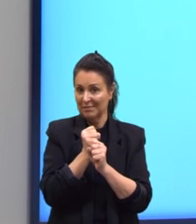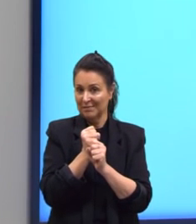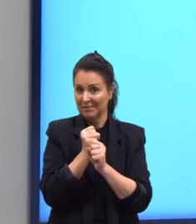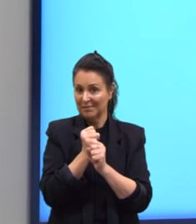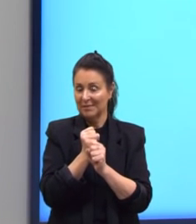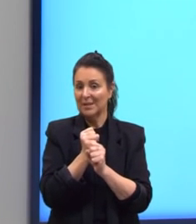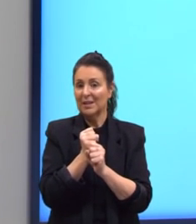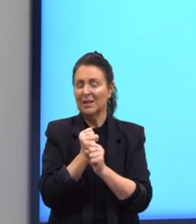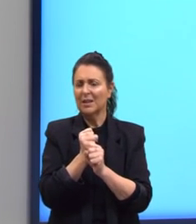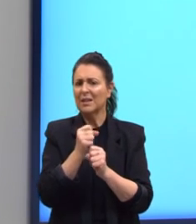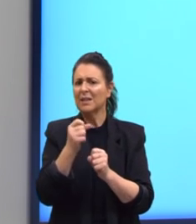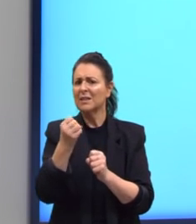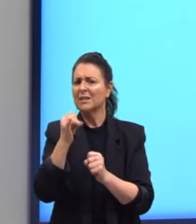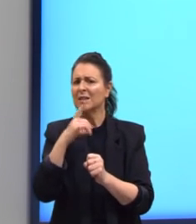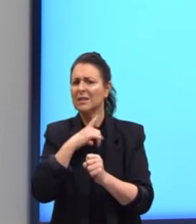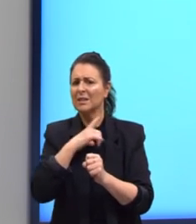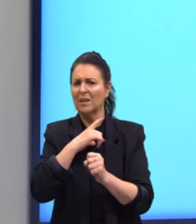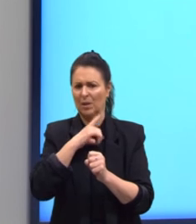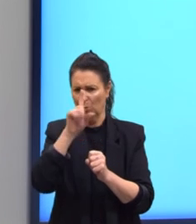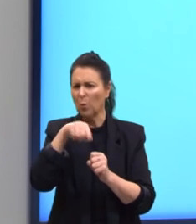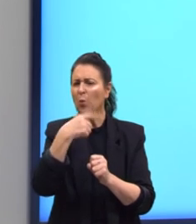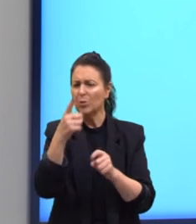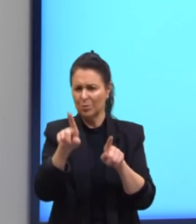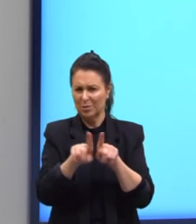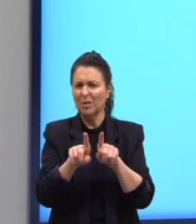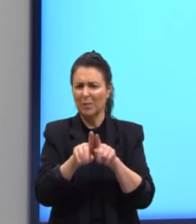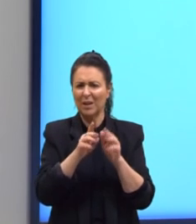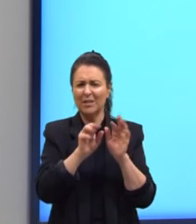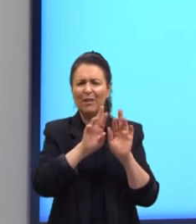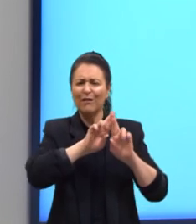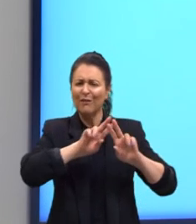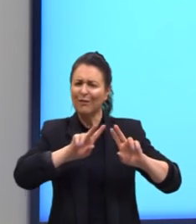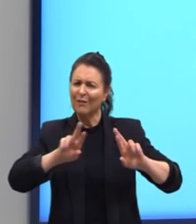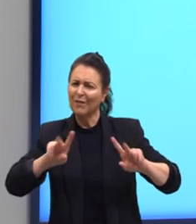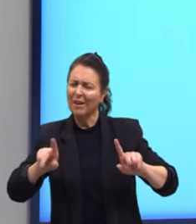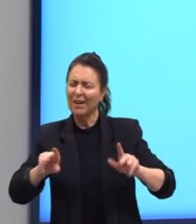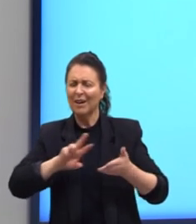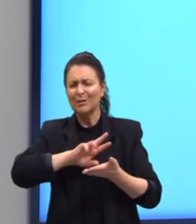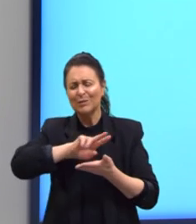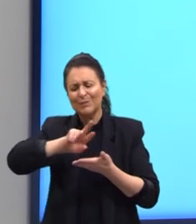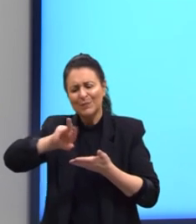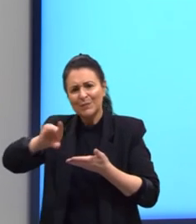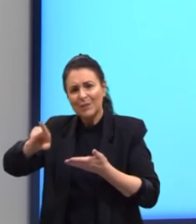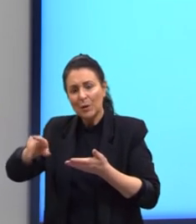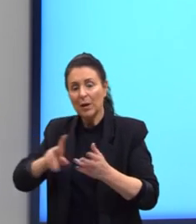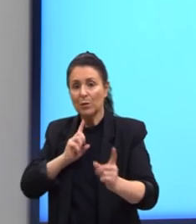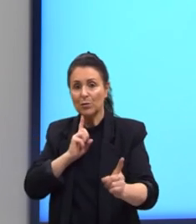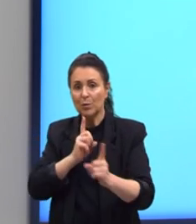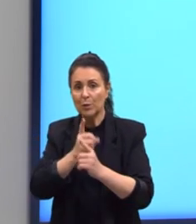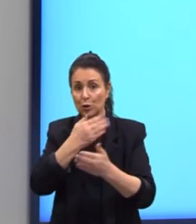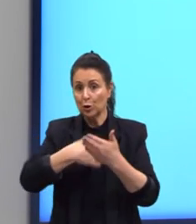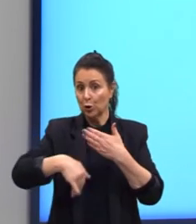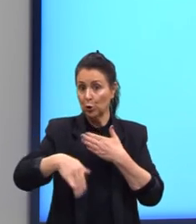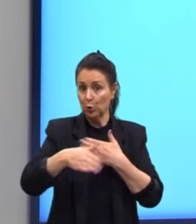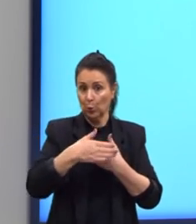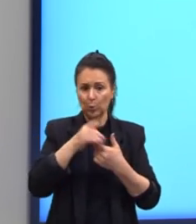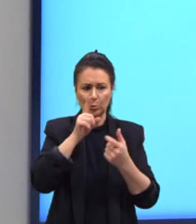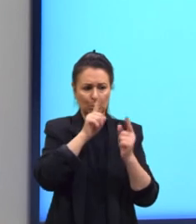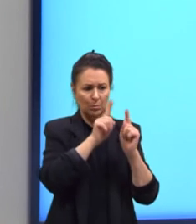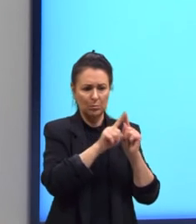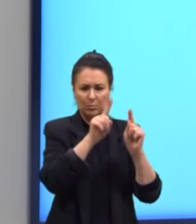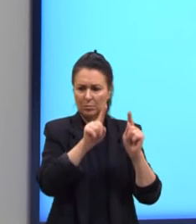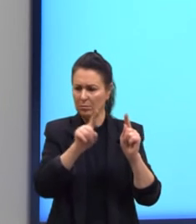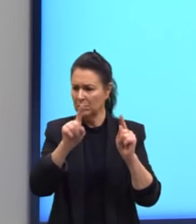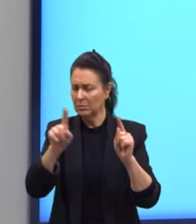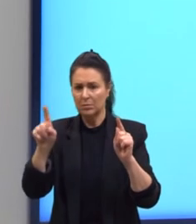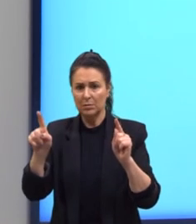termos nós temos ali diversos outros e eu quero descobrir a soma de todos aqueles termos nós utilizamos